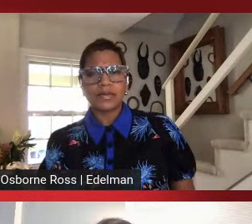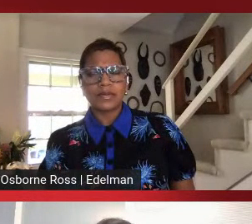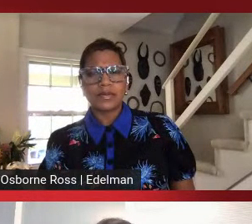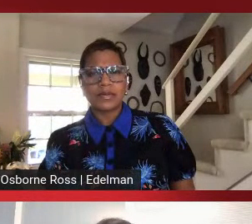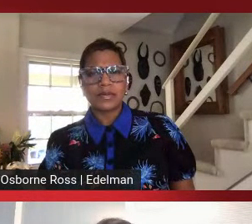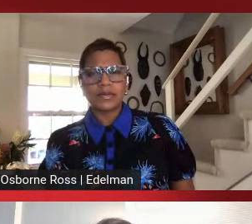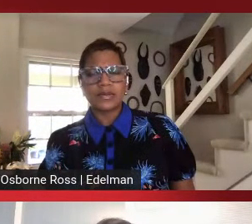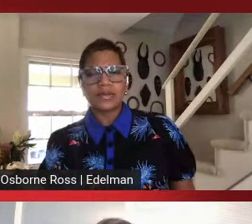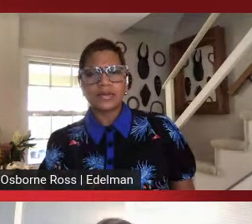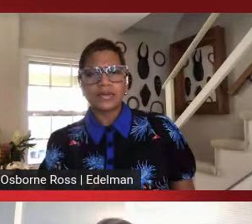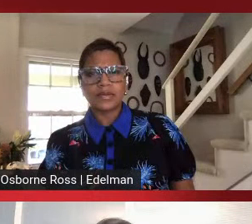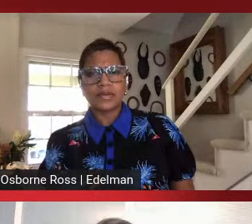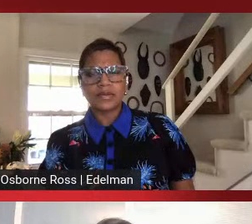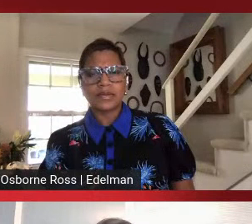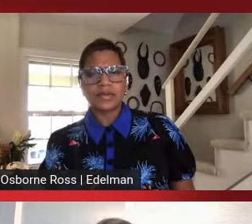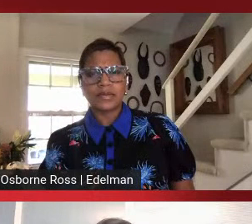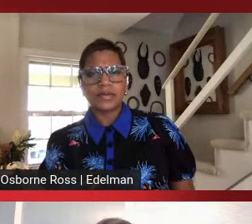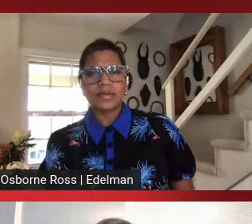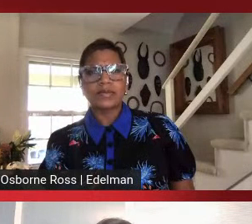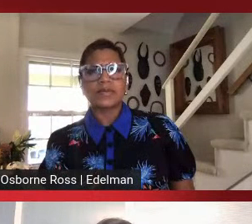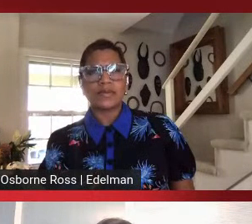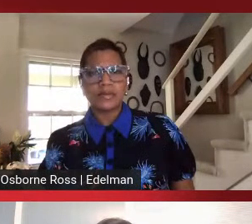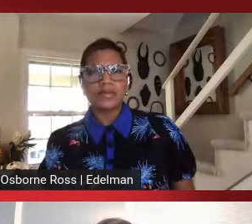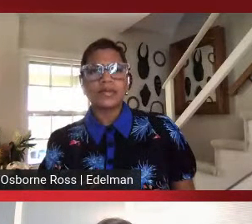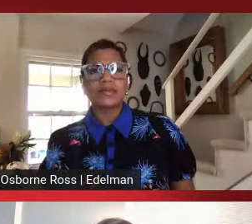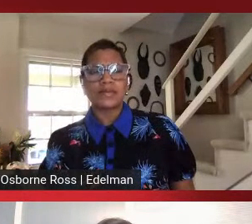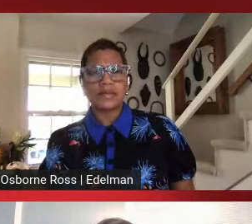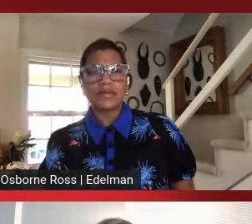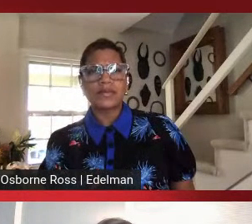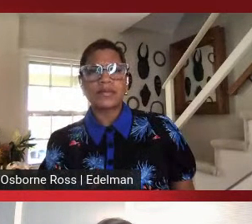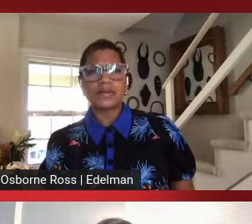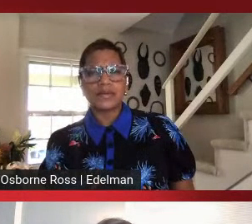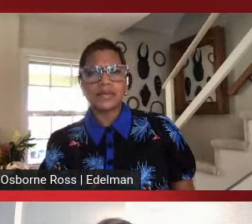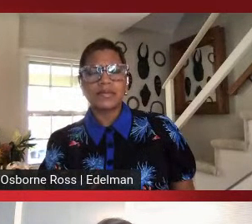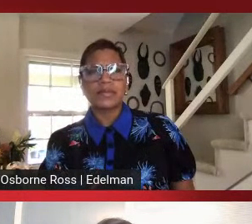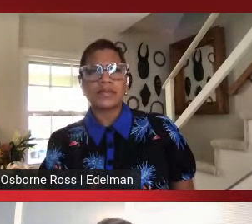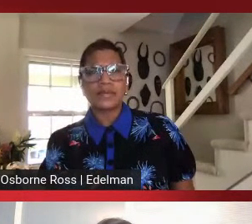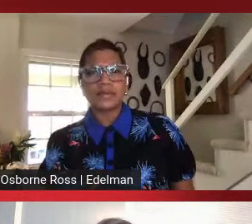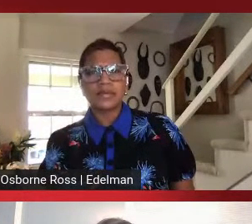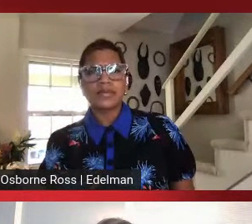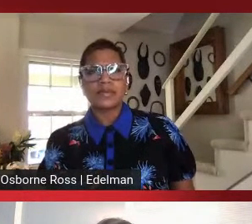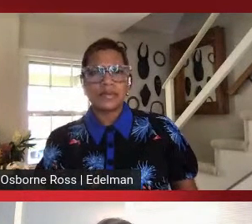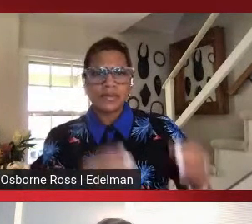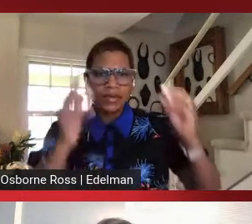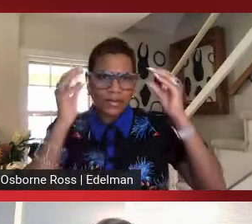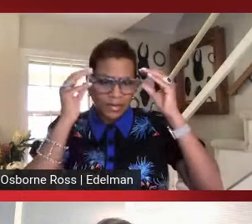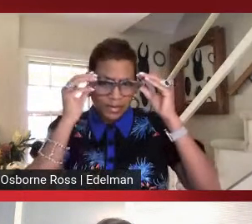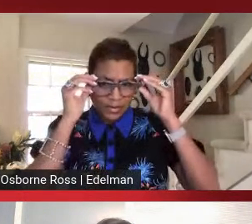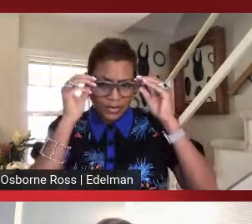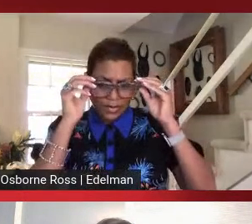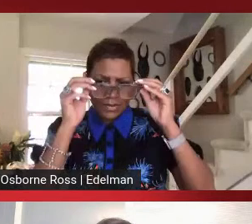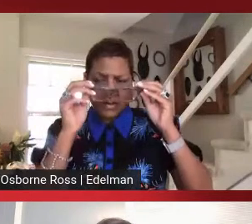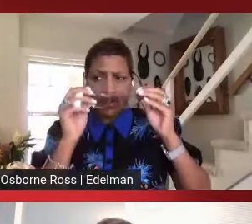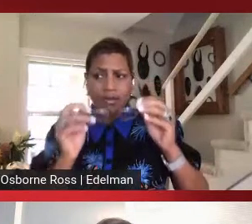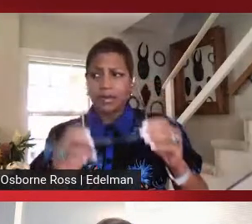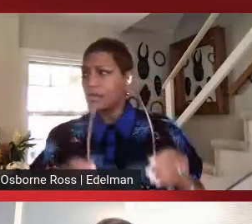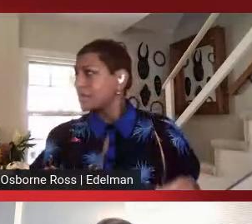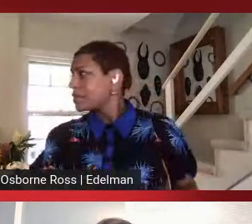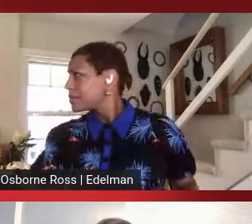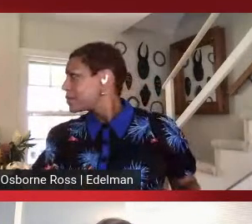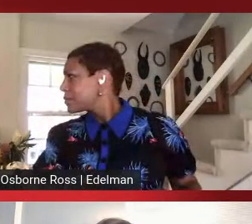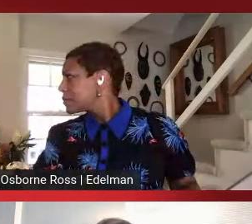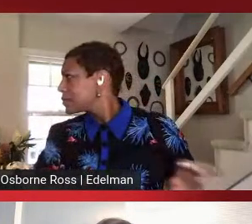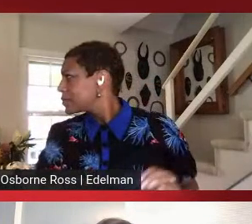recrutamento de diversidade no conselho, e no mundo inteiro 65%. O que demonstra claramente uma ausência